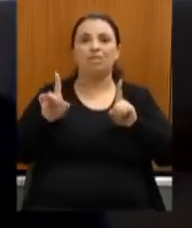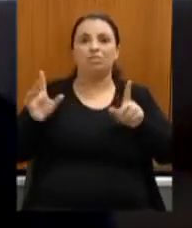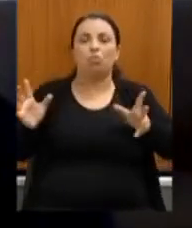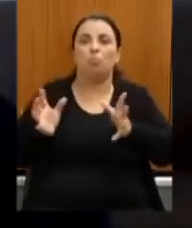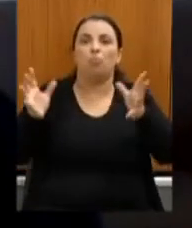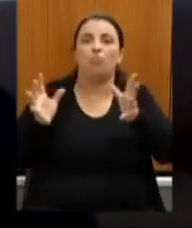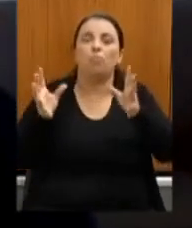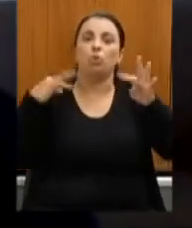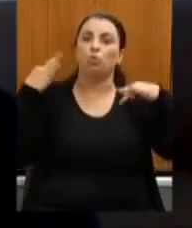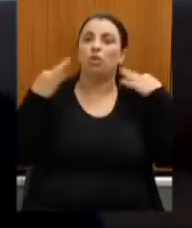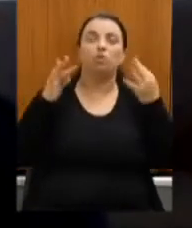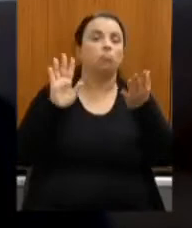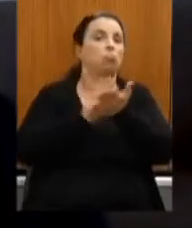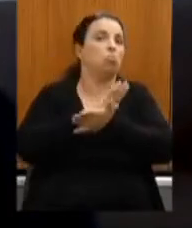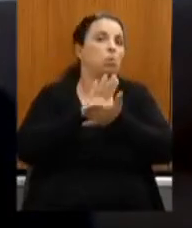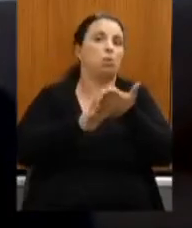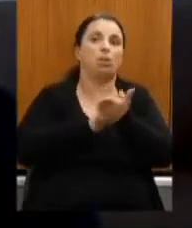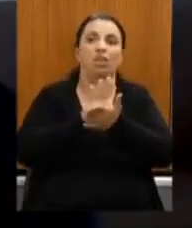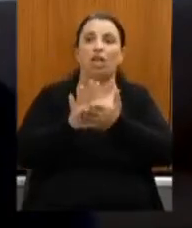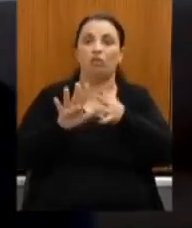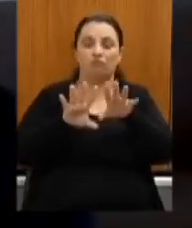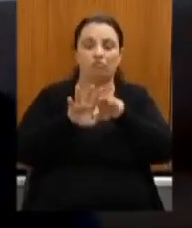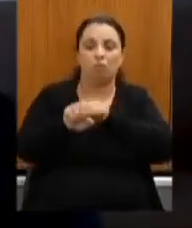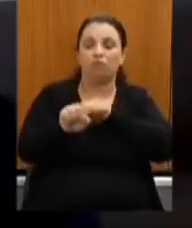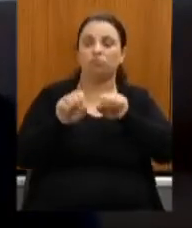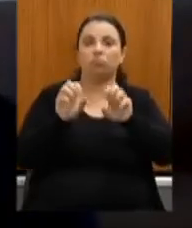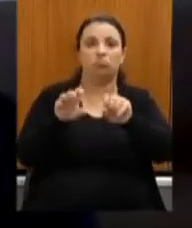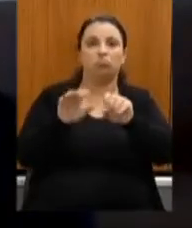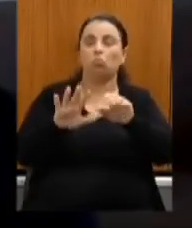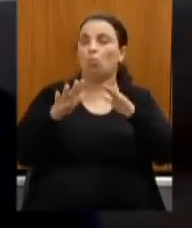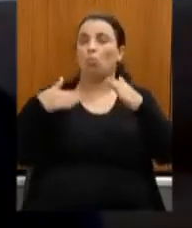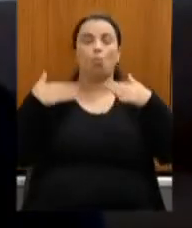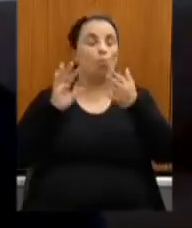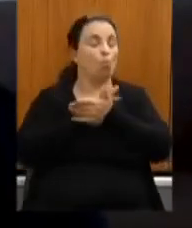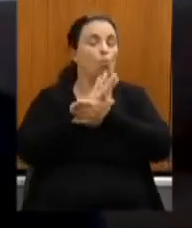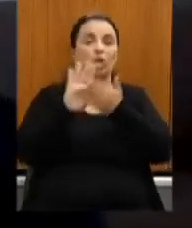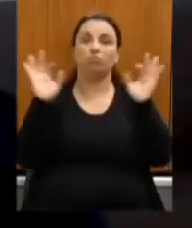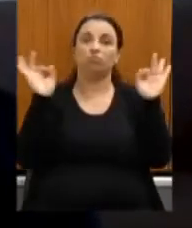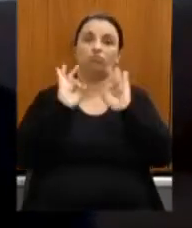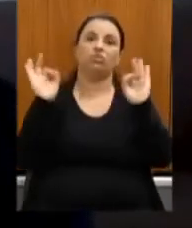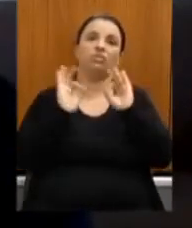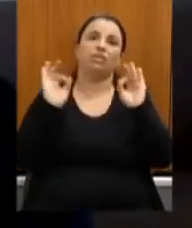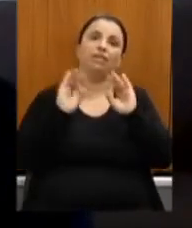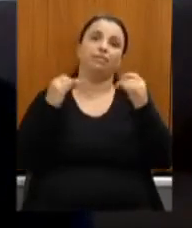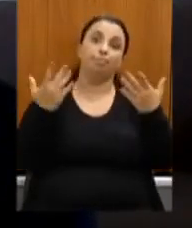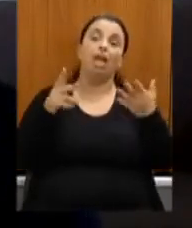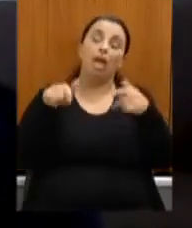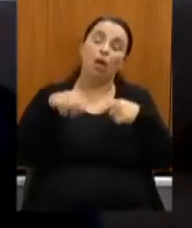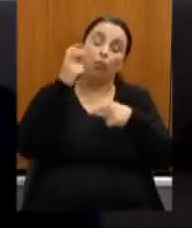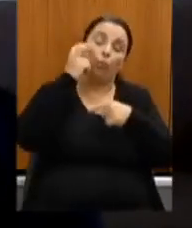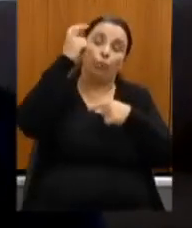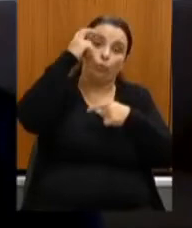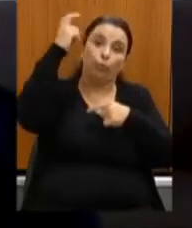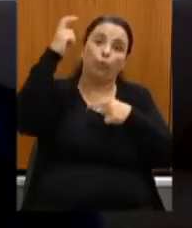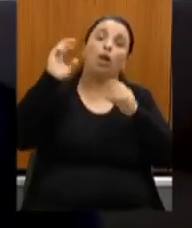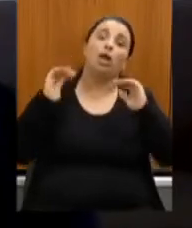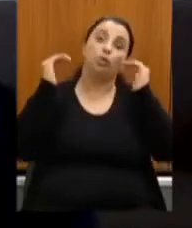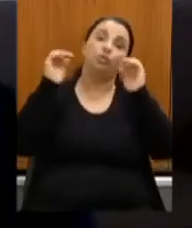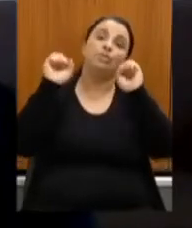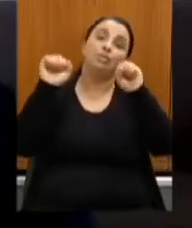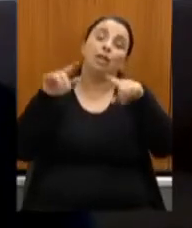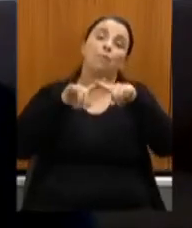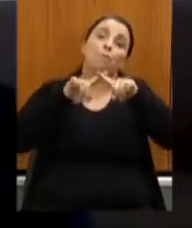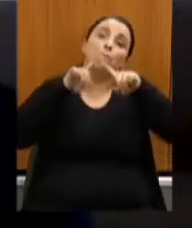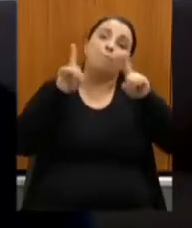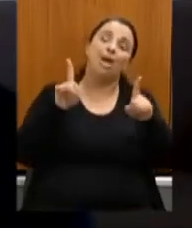formação não deixa semente alguma da cultura que mesmo que erudita em nossa terra lamento mas vou fazer minha parte